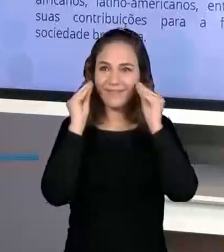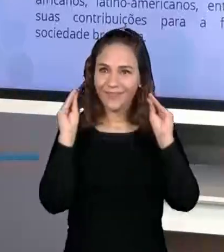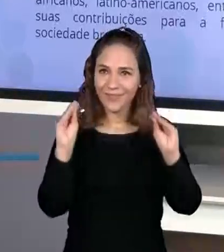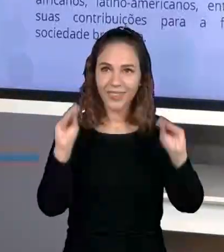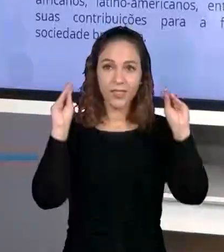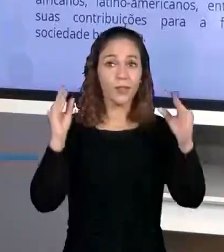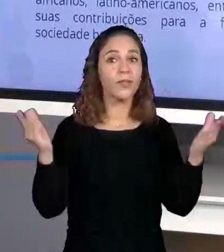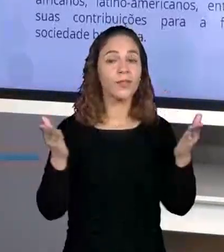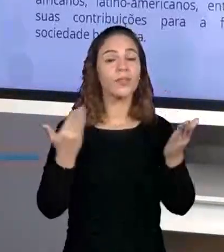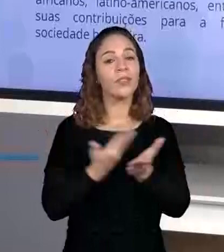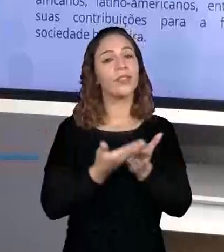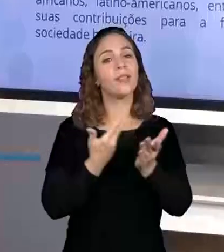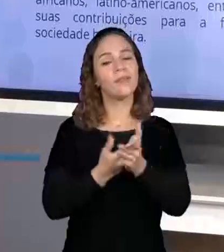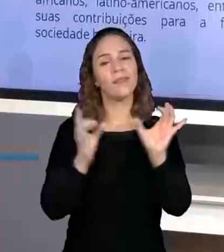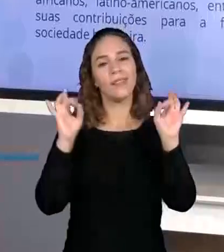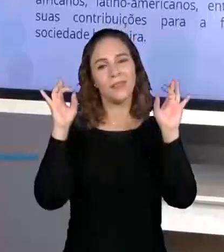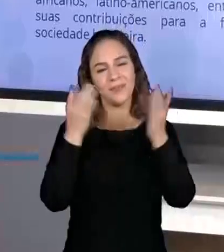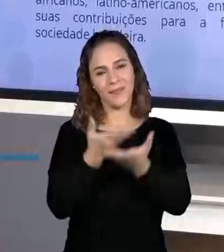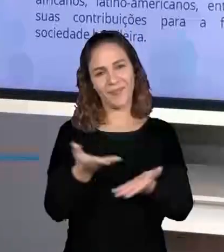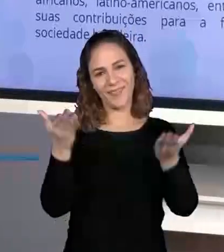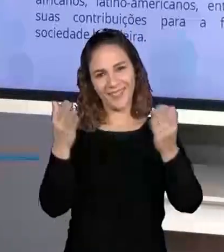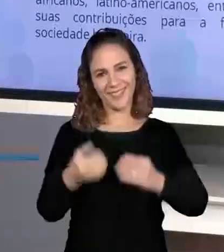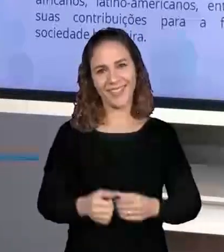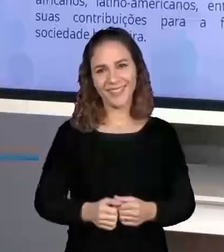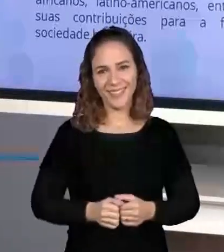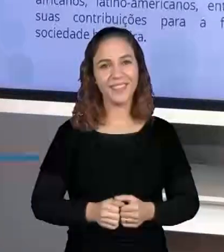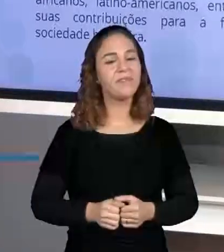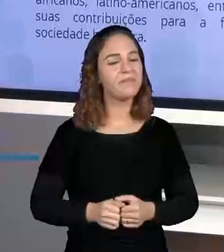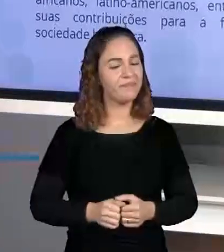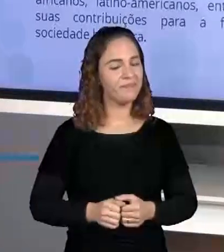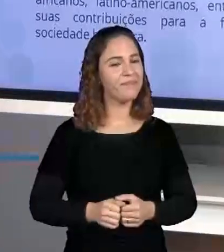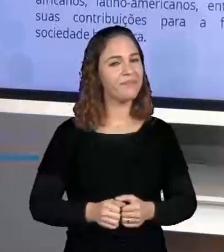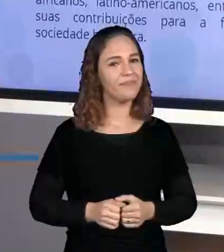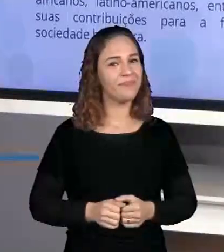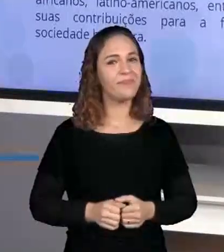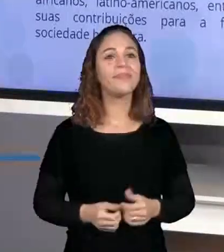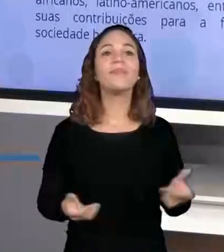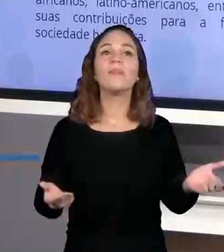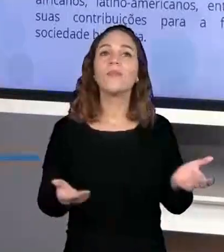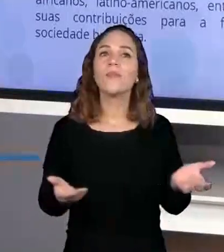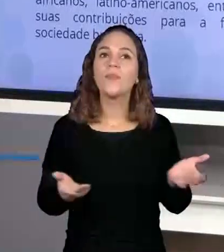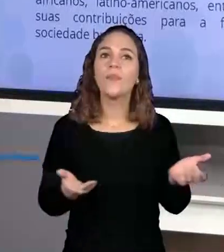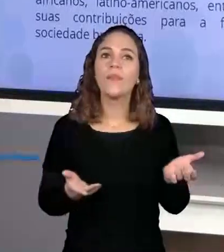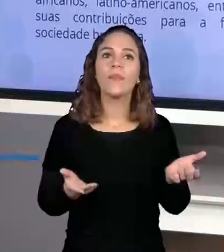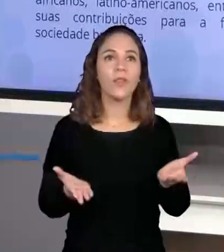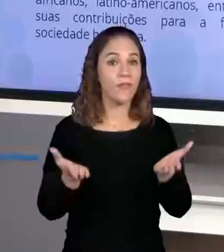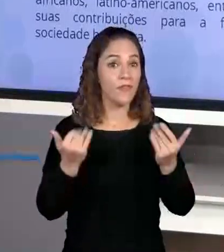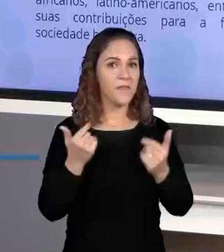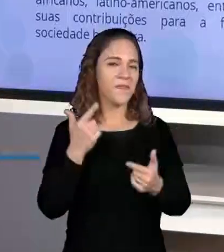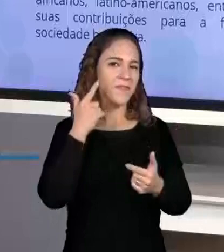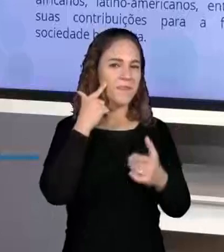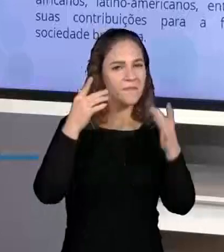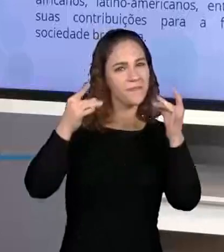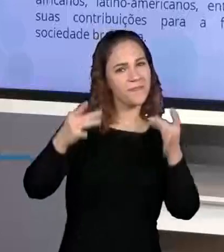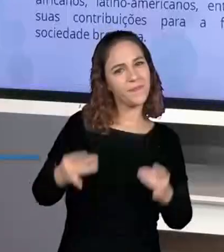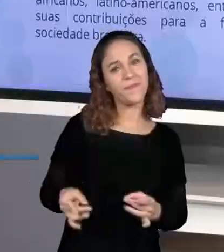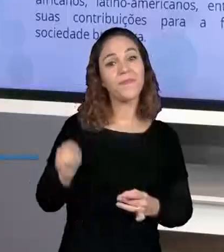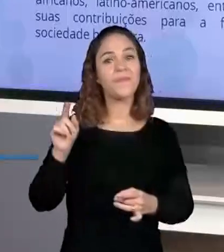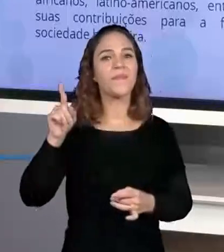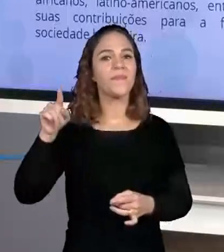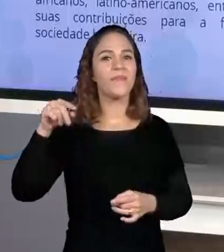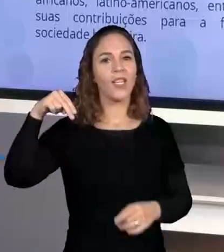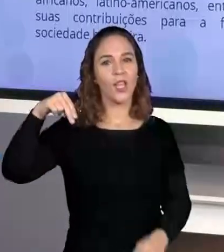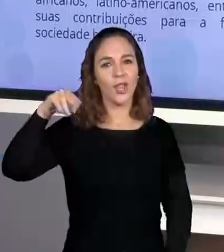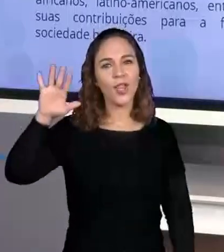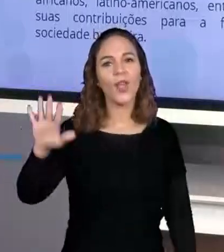E hoje essa aula é super especial para vocês também. Muito bem, pessoal. Então, vamos lá. Vamos saber mais um pouco sobre a migração nordestina?